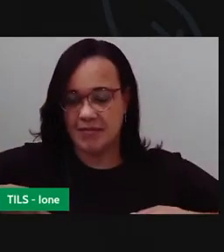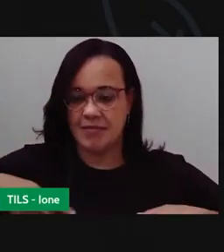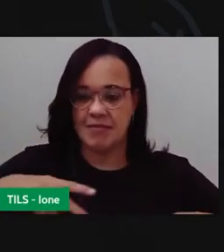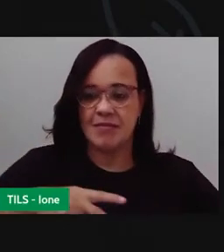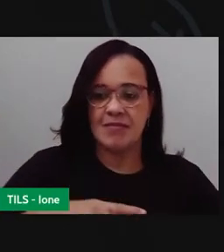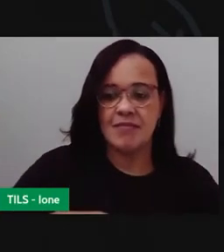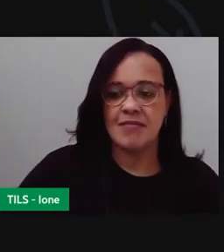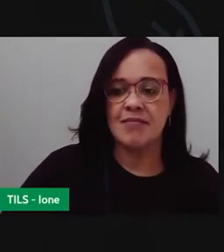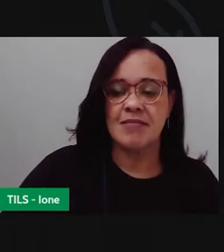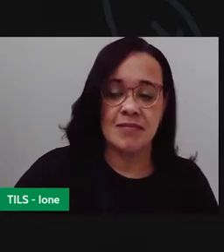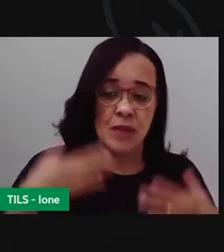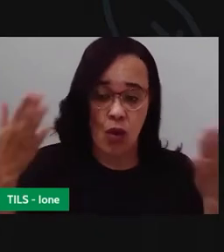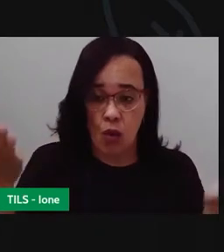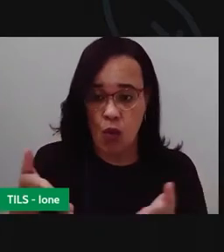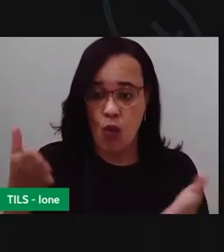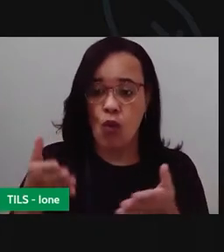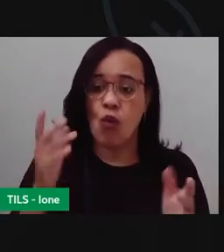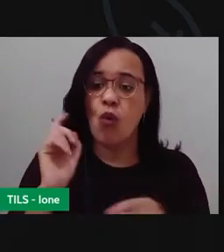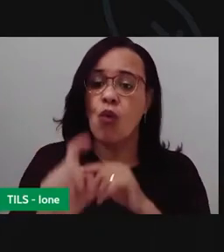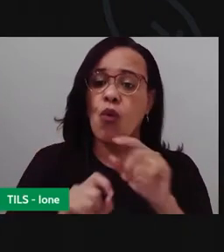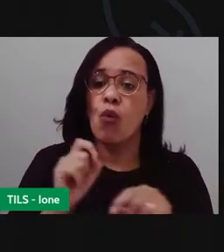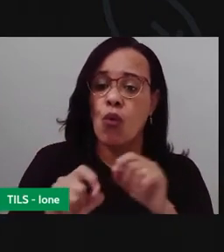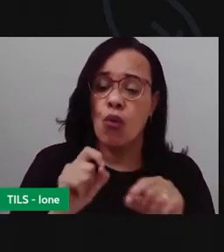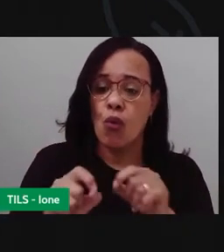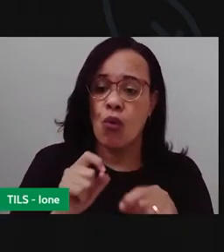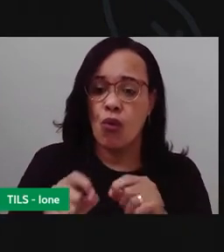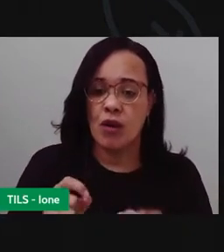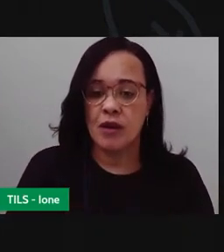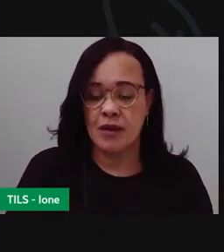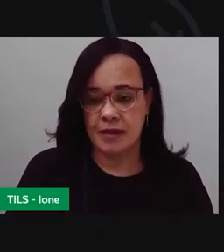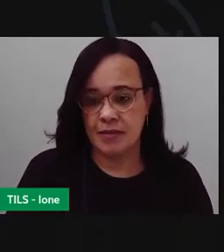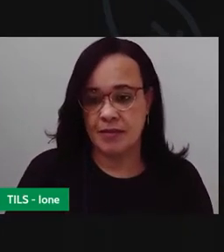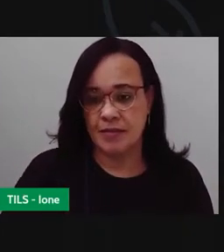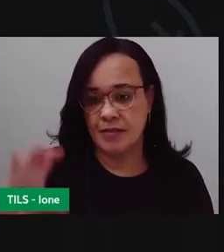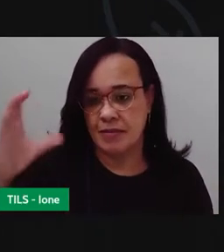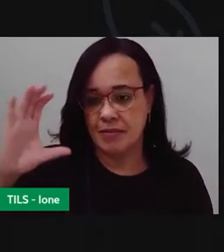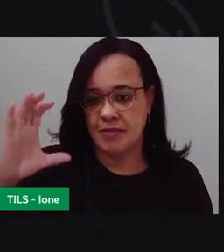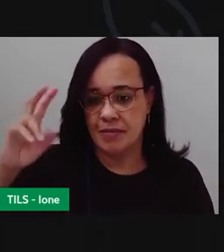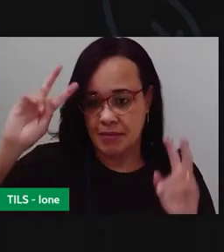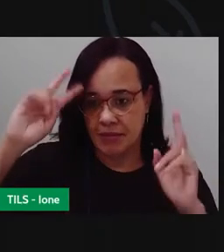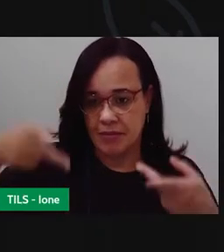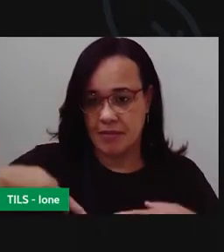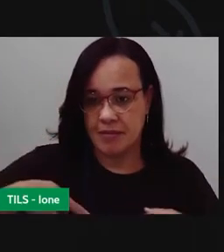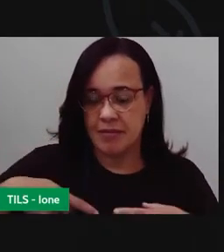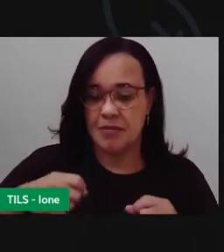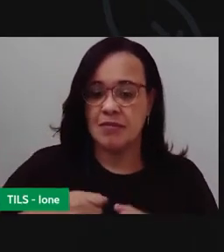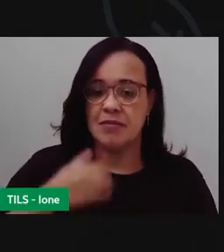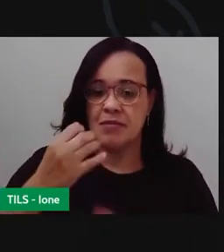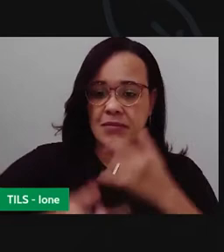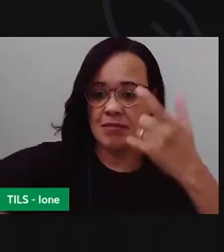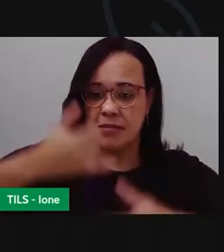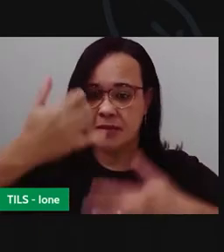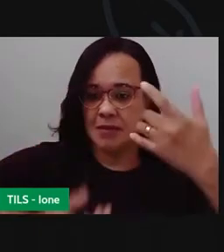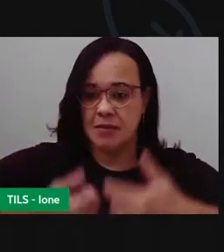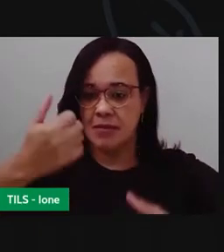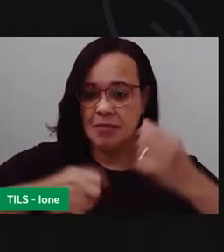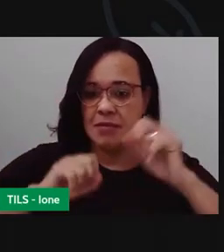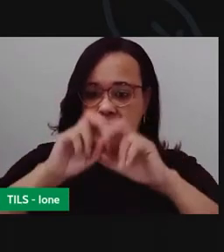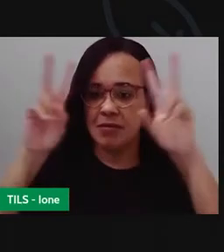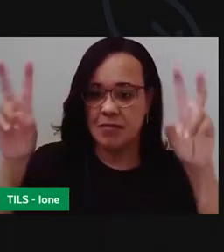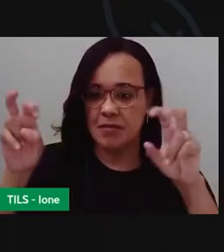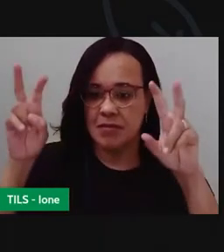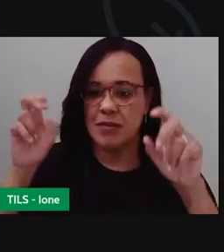Então, na aula de hoje, crianças, de ciências humanas, nós vamos falar sobre o tema centro de